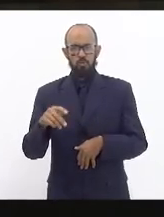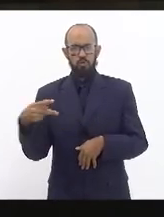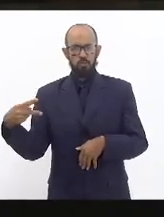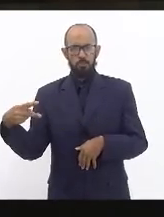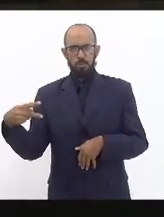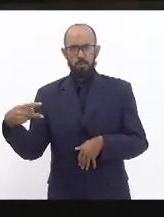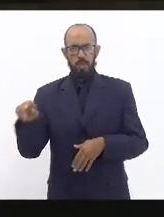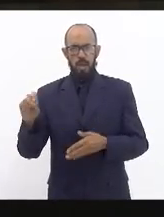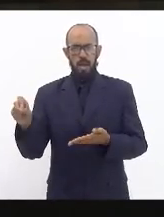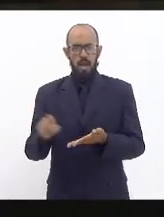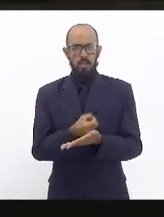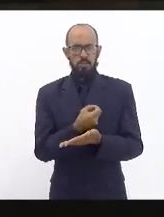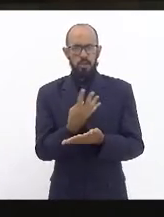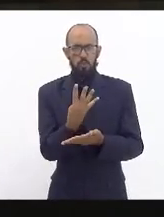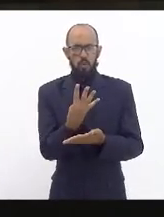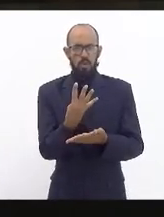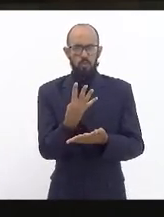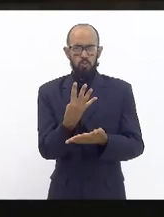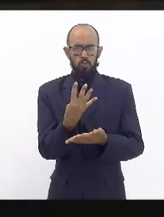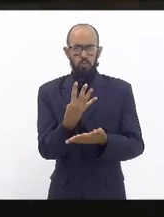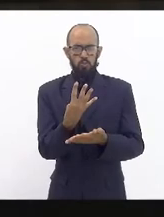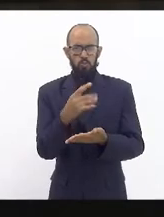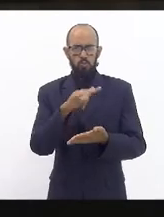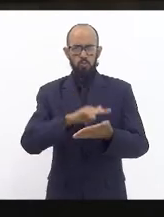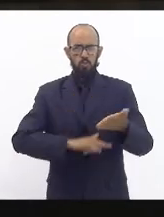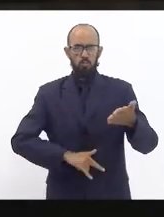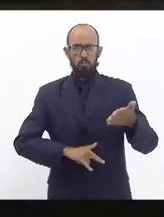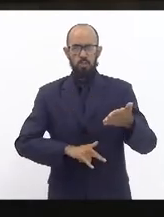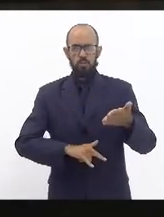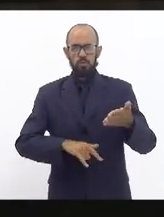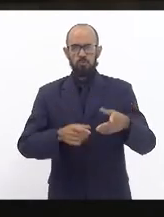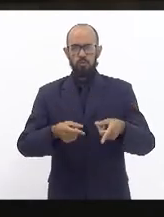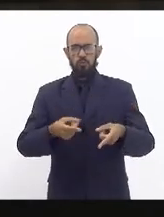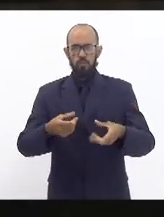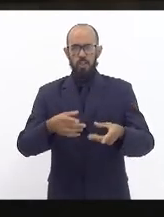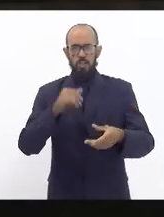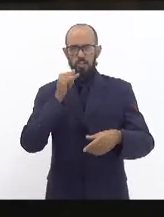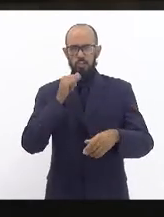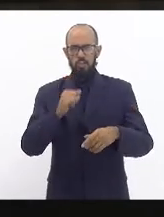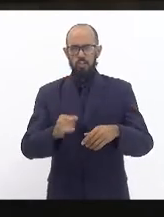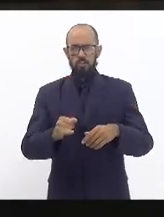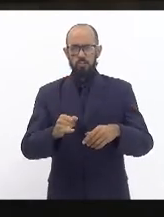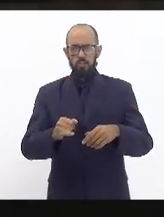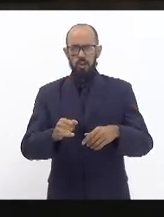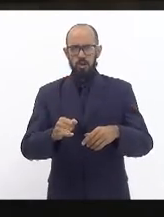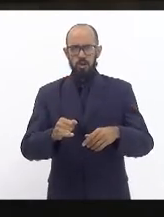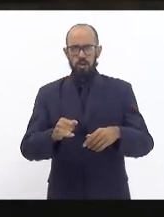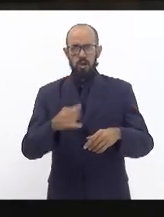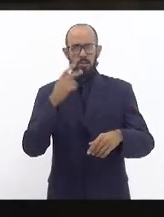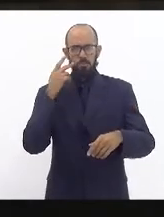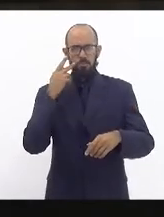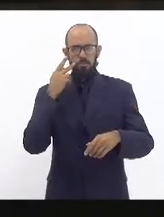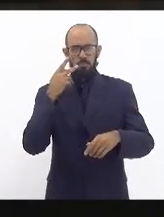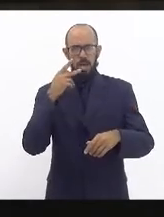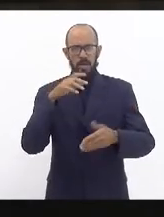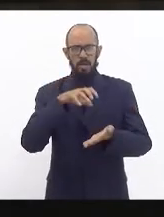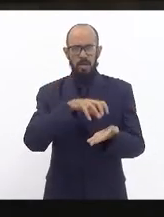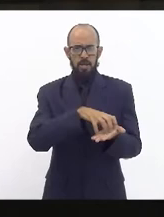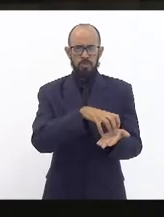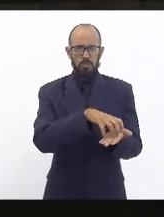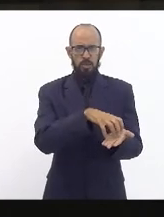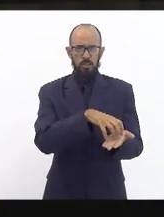assina quatro contratos de venda de energia para a cama de comercialização de energia elétrica quatro contratos